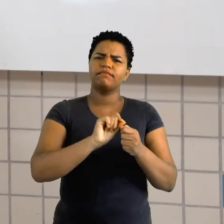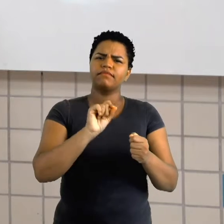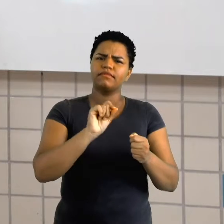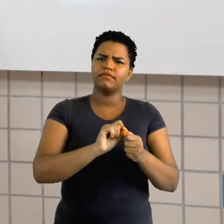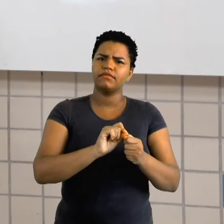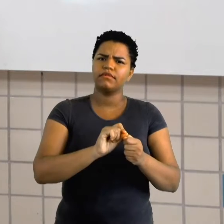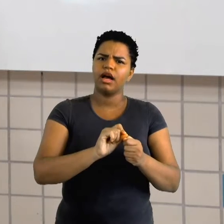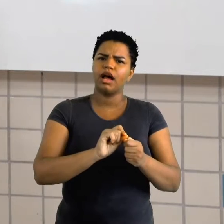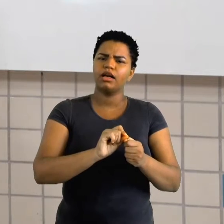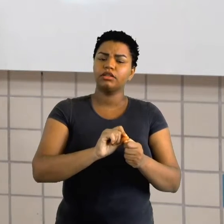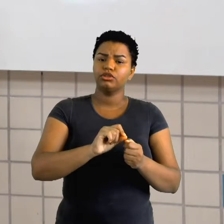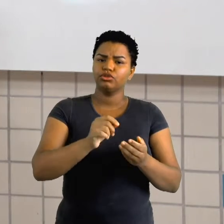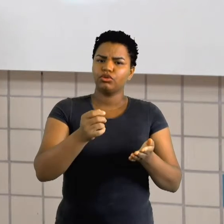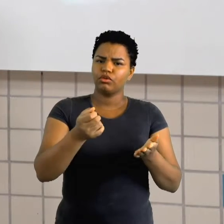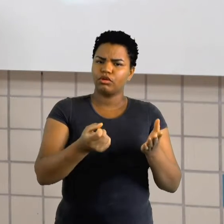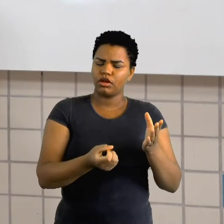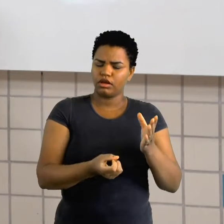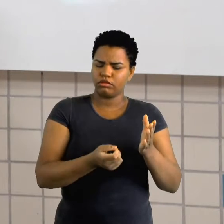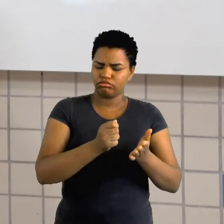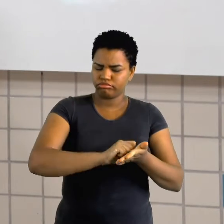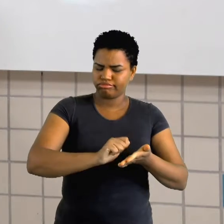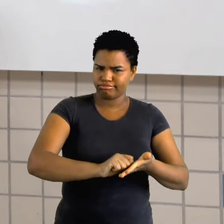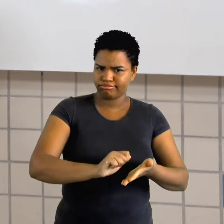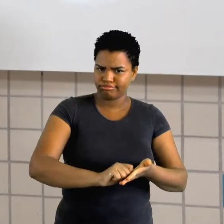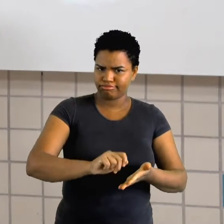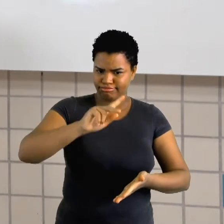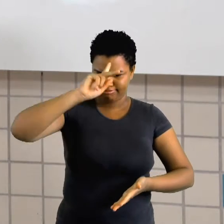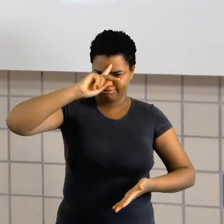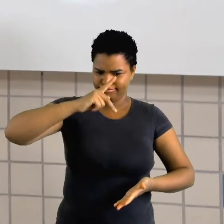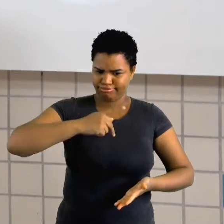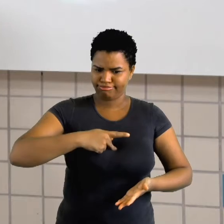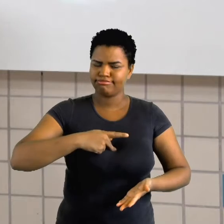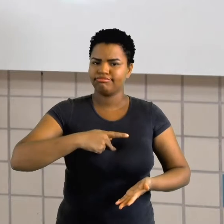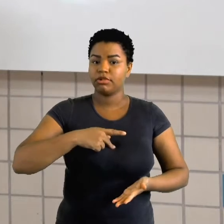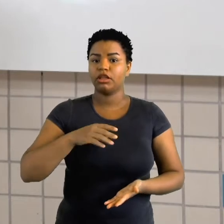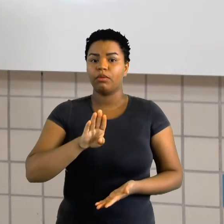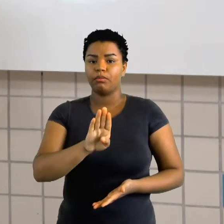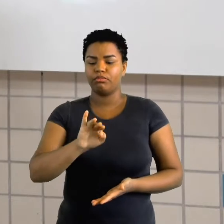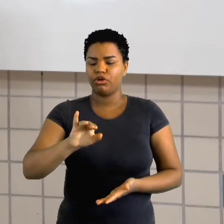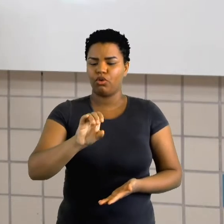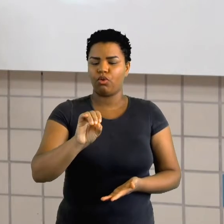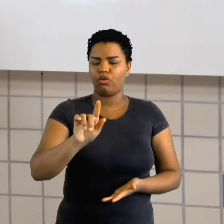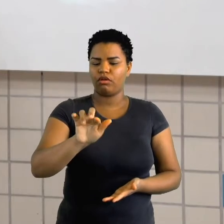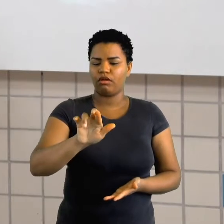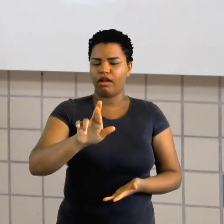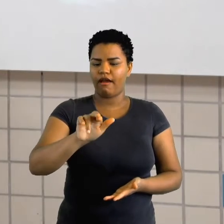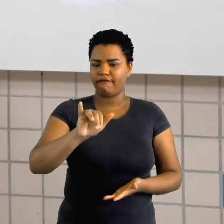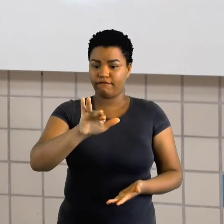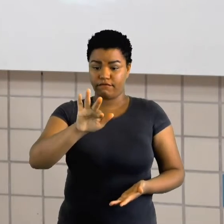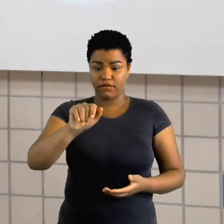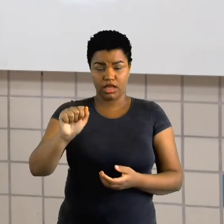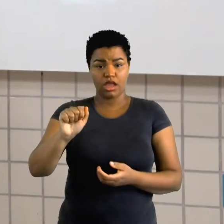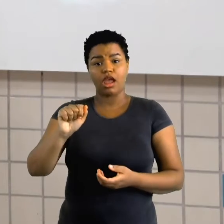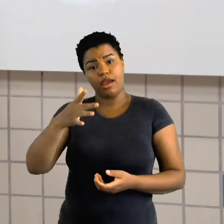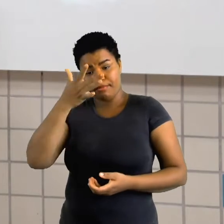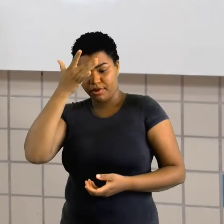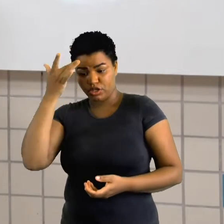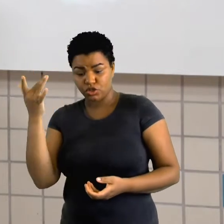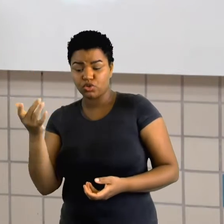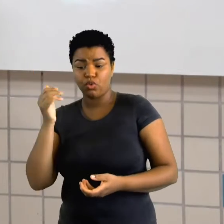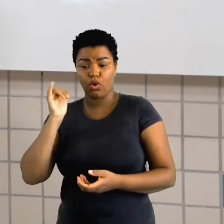sobre ela mesma. Então, presta atenção. Biografia é alguém contando sobre a vida de alguém.